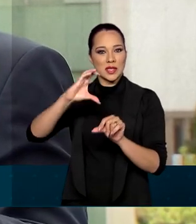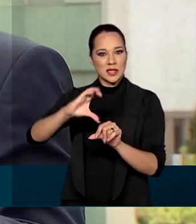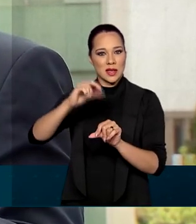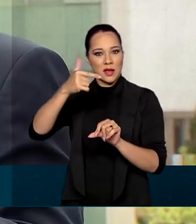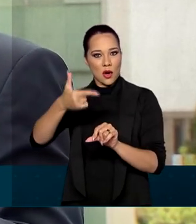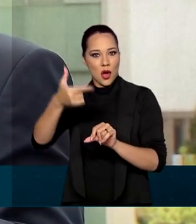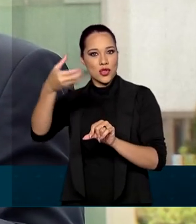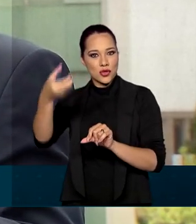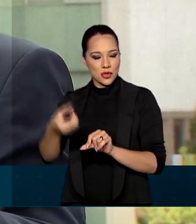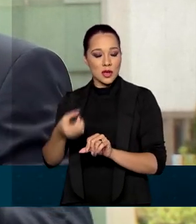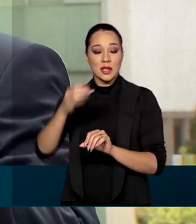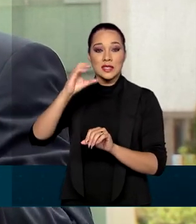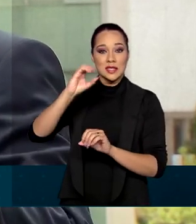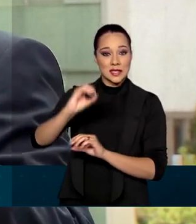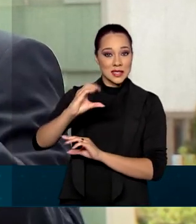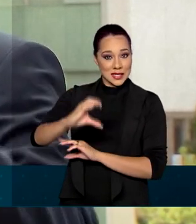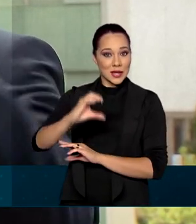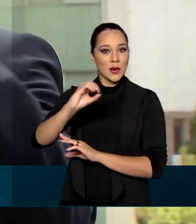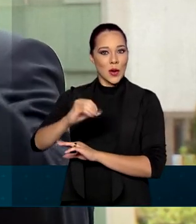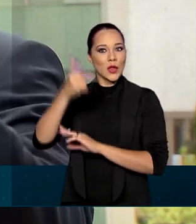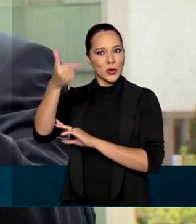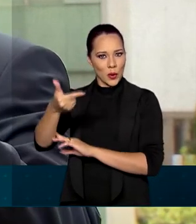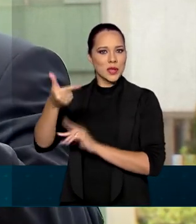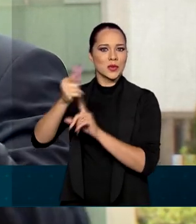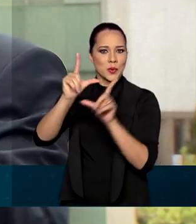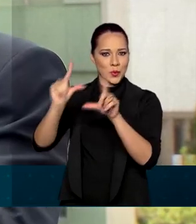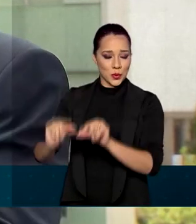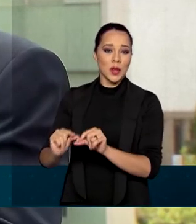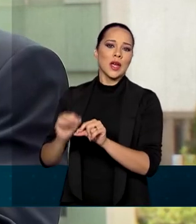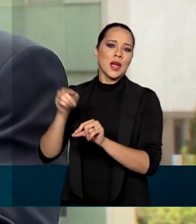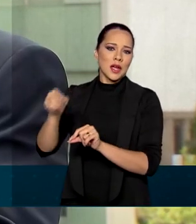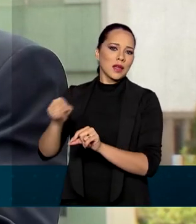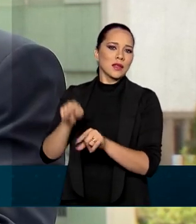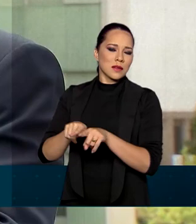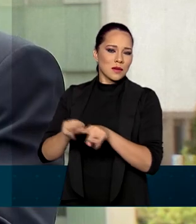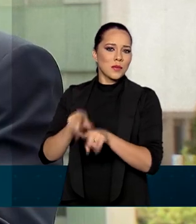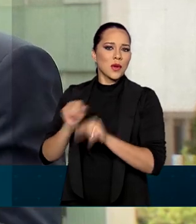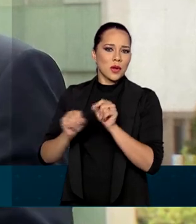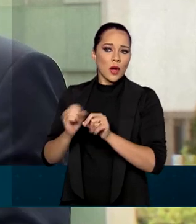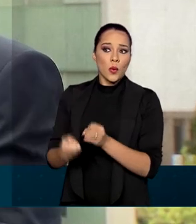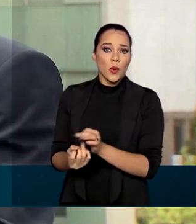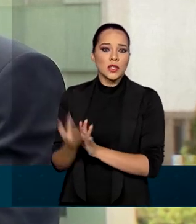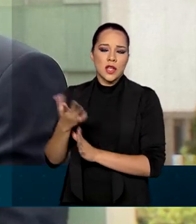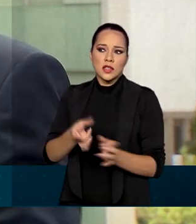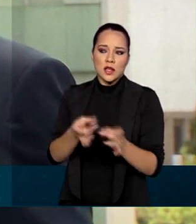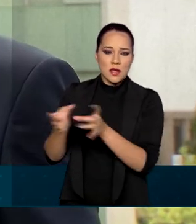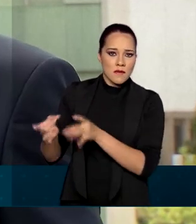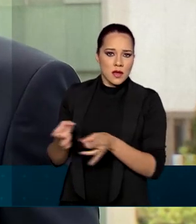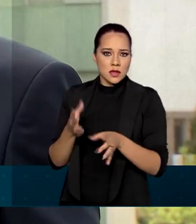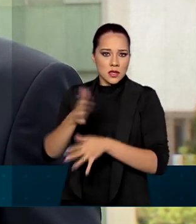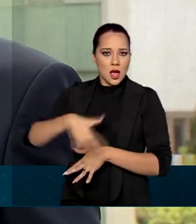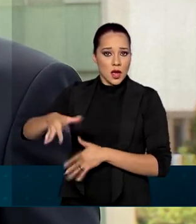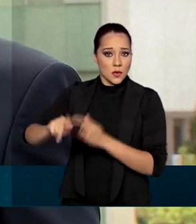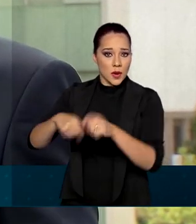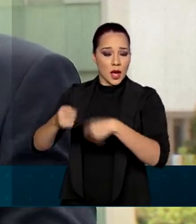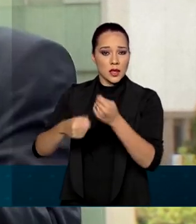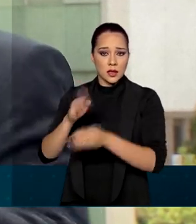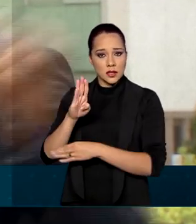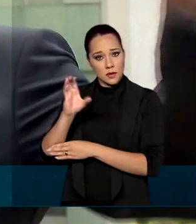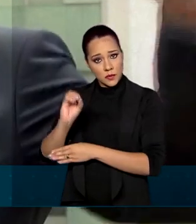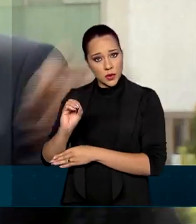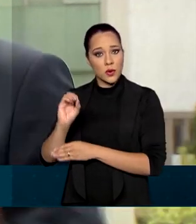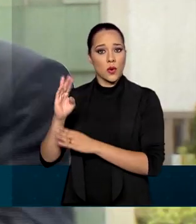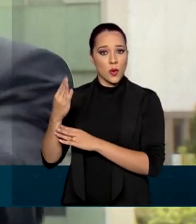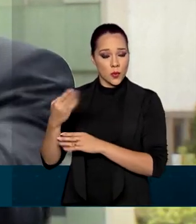proporcional à nota que ele recebeu e proporcional ao volume que ele vende no mercado desse biocombustível.